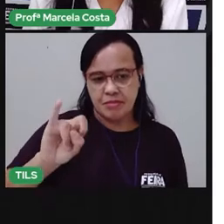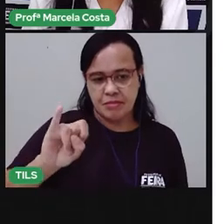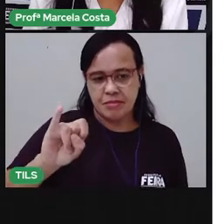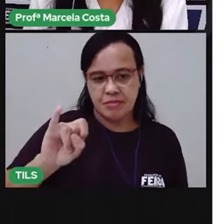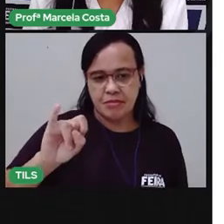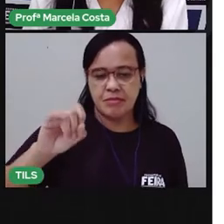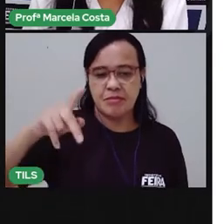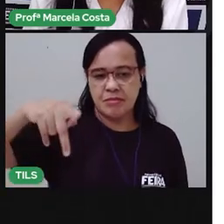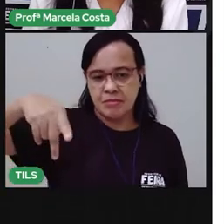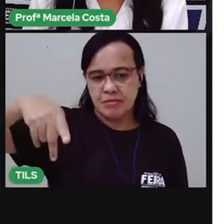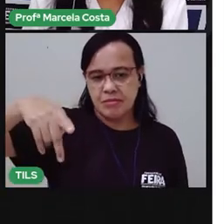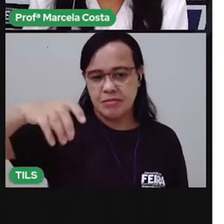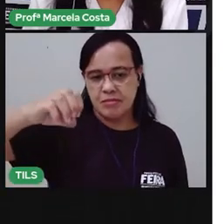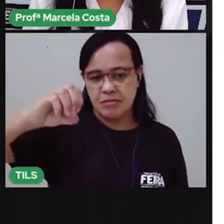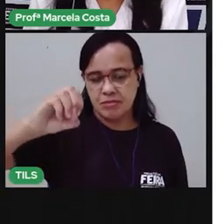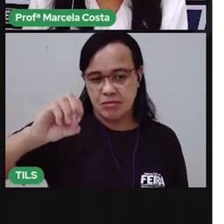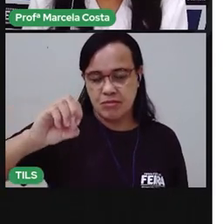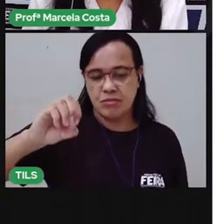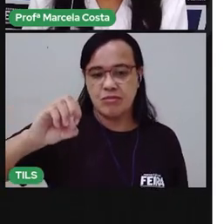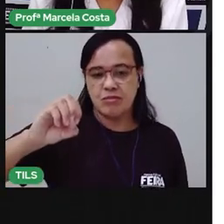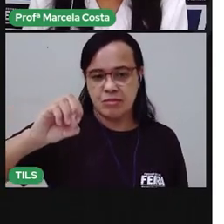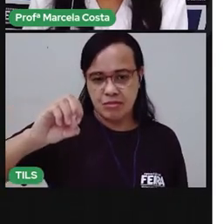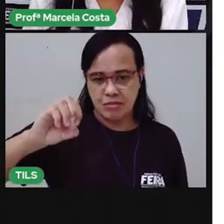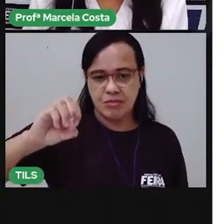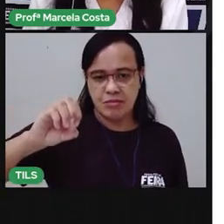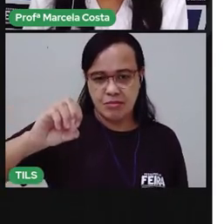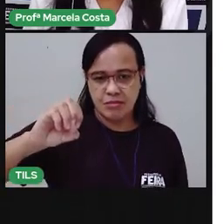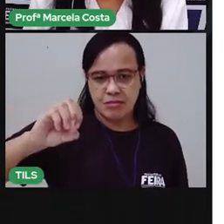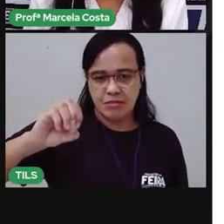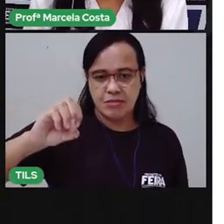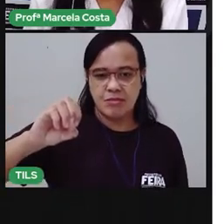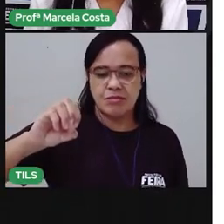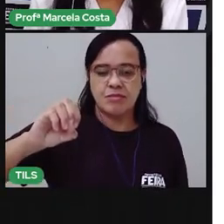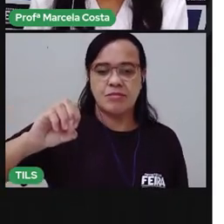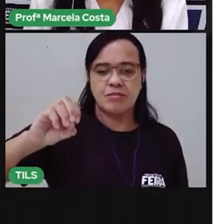P e o O. Pó.